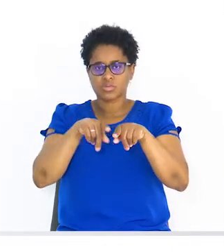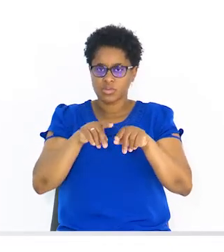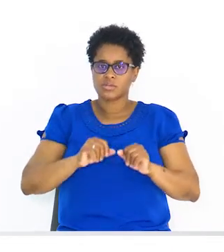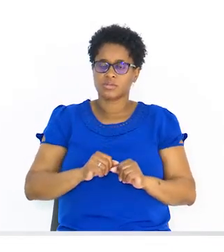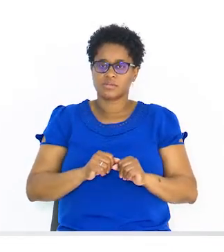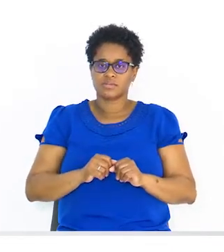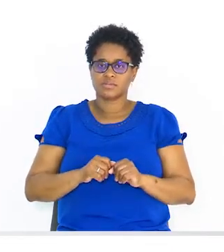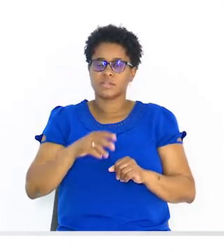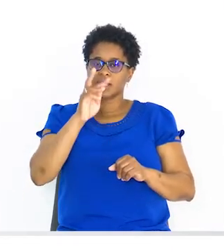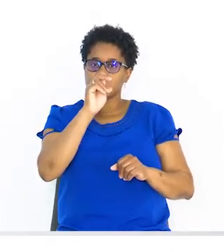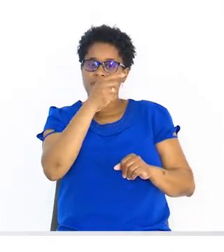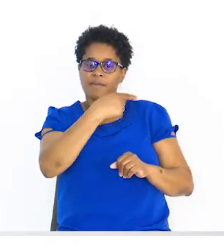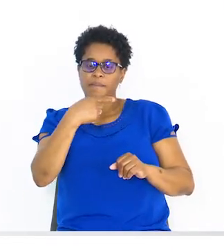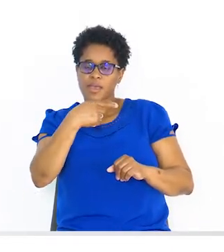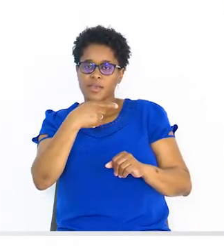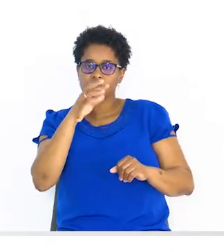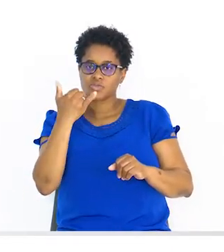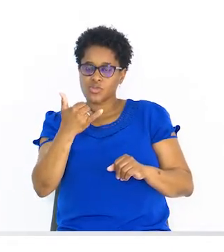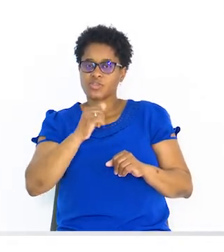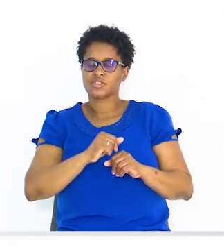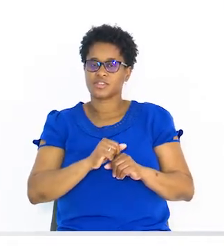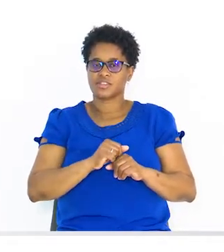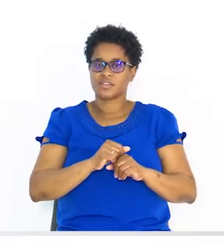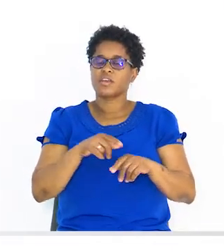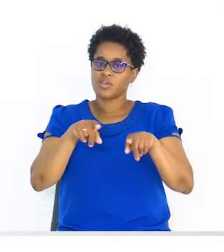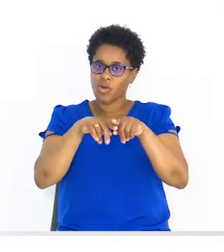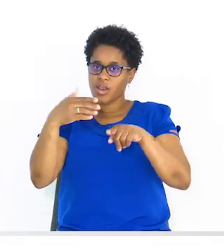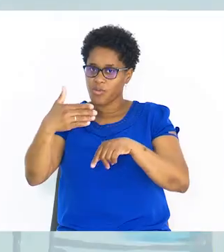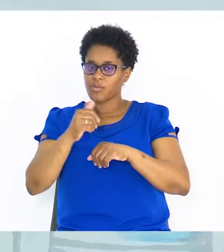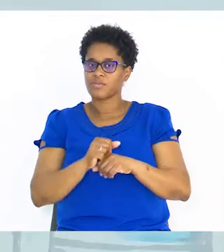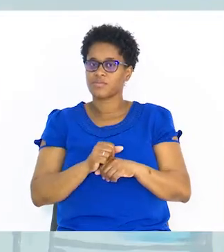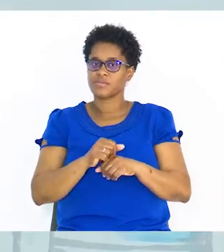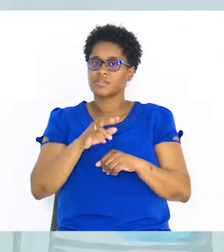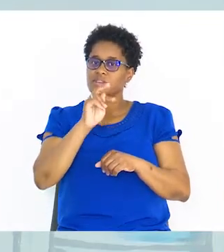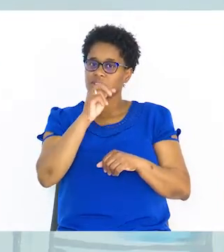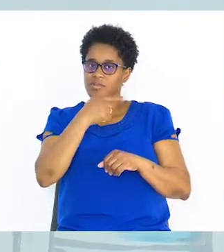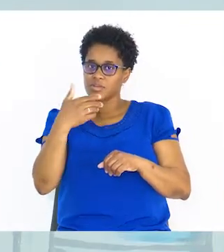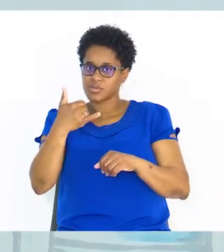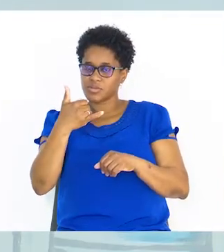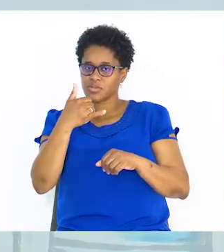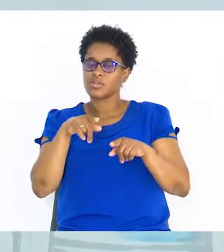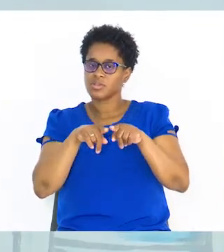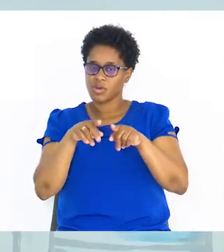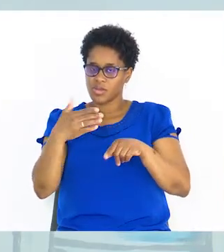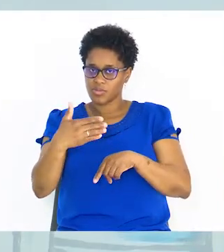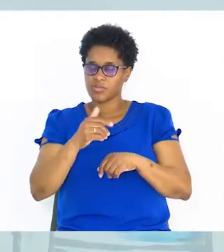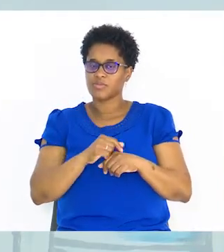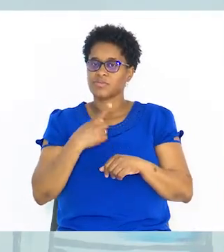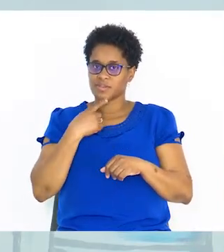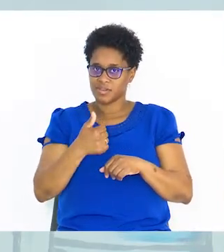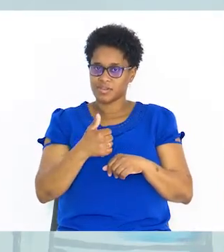semelhantes. 3 menos 2 dá 1. 3 menos 2 dá 1.